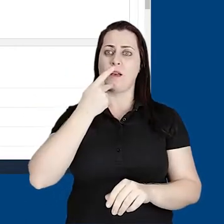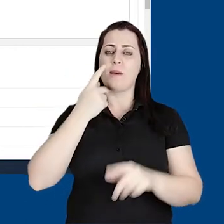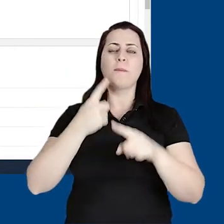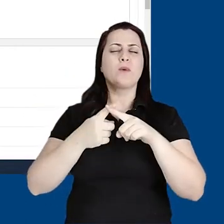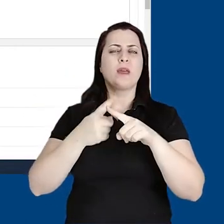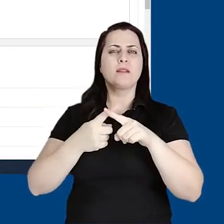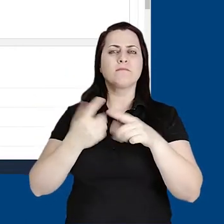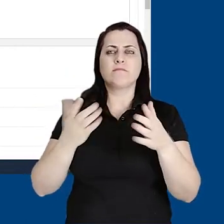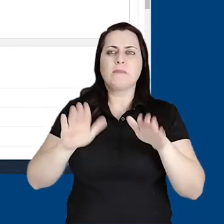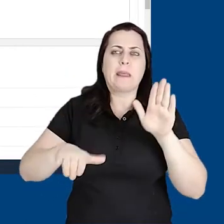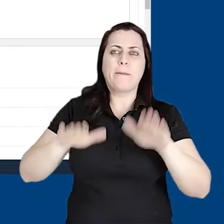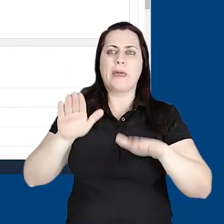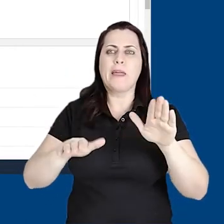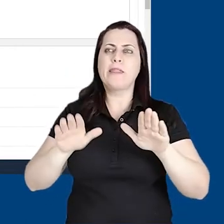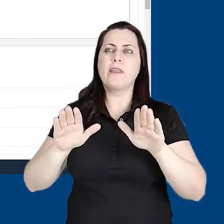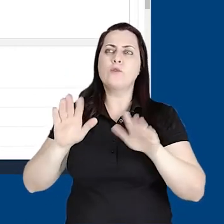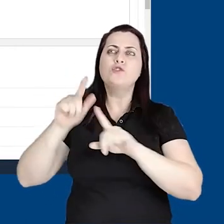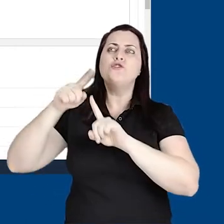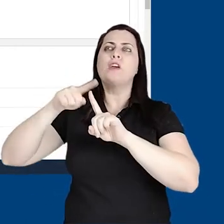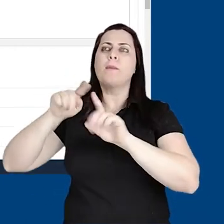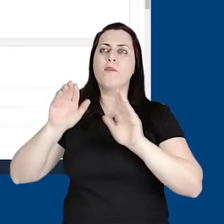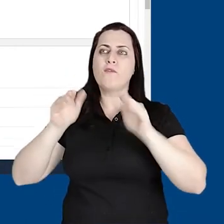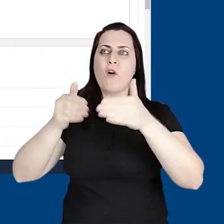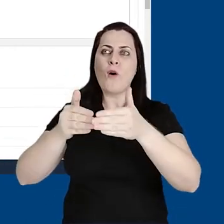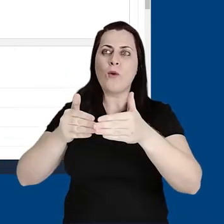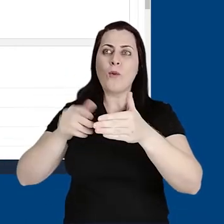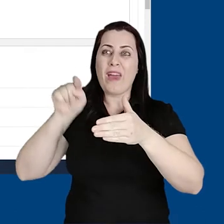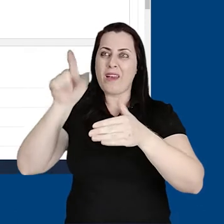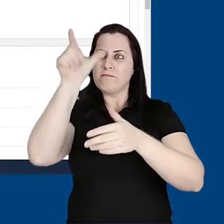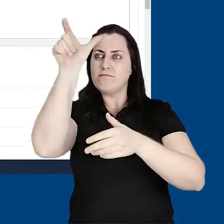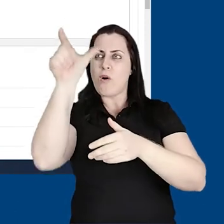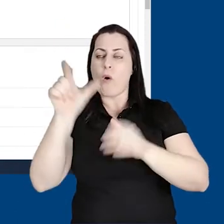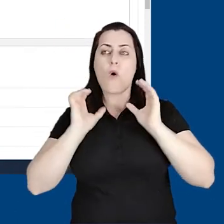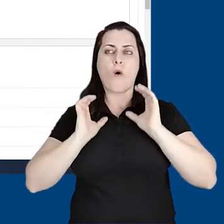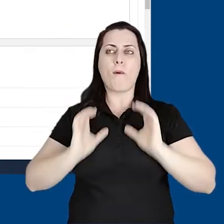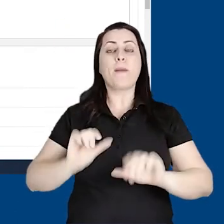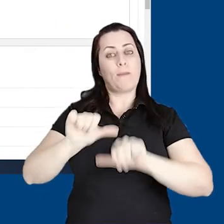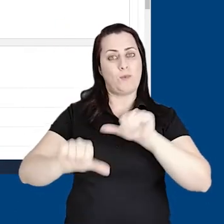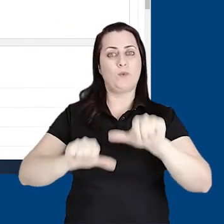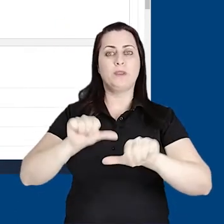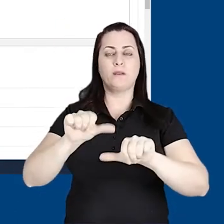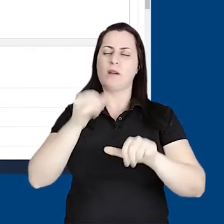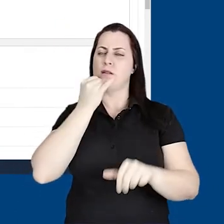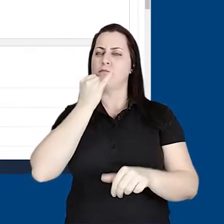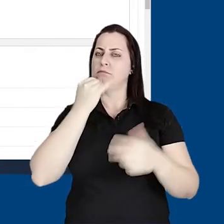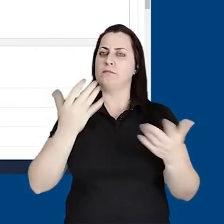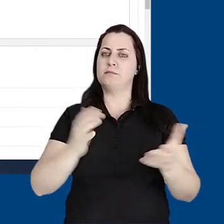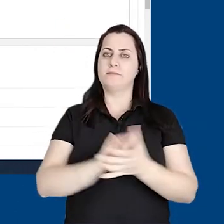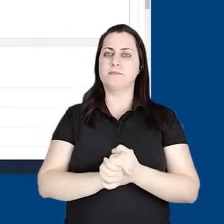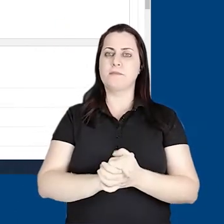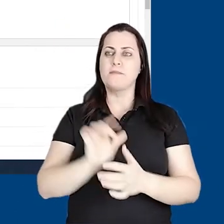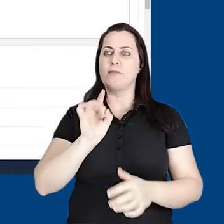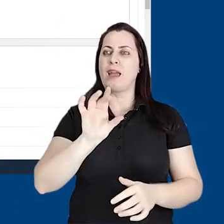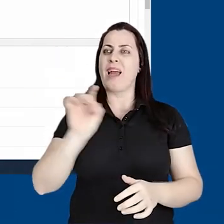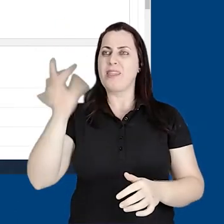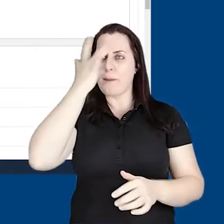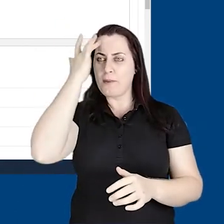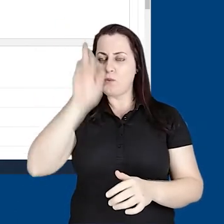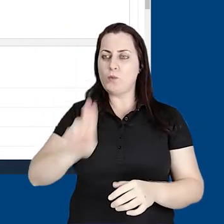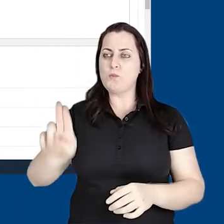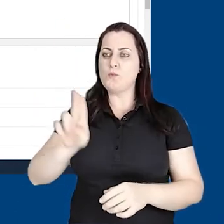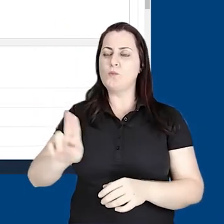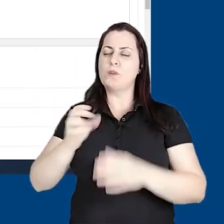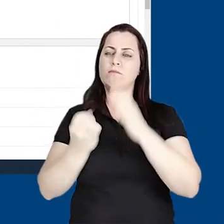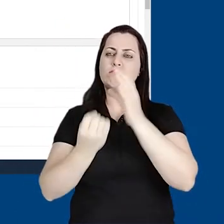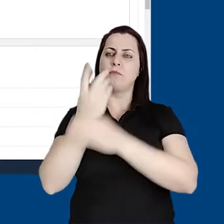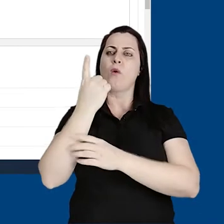disso aqui porque dependendo do tipo de fórum que se escolhe, o comportamento do fórum vai mudar um pouco. Por exemplo, cada usuário inicia